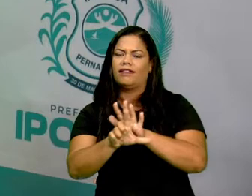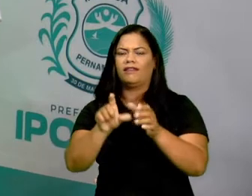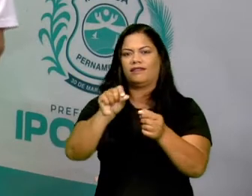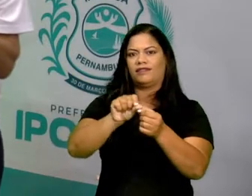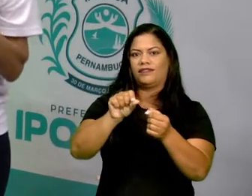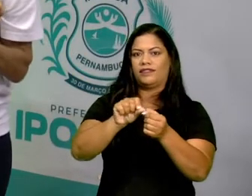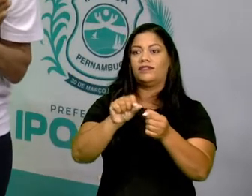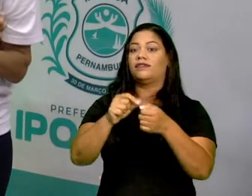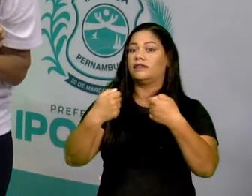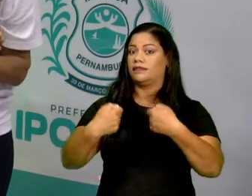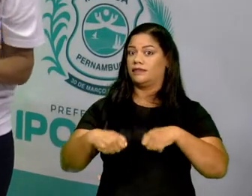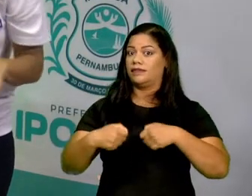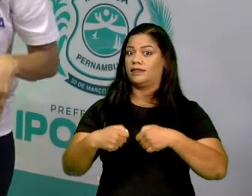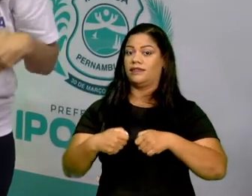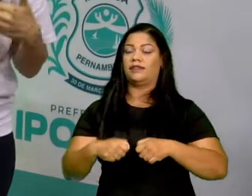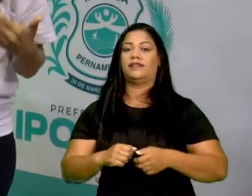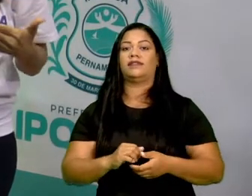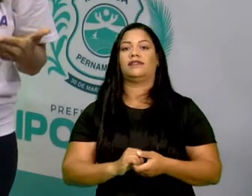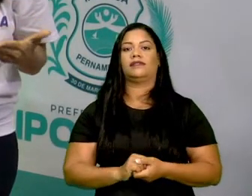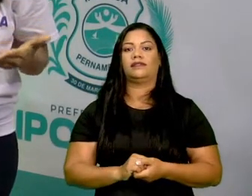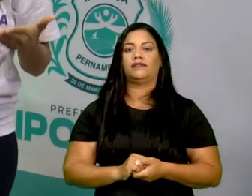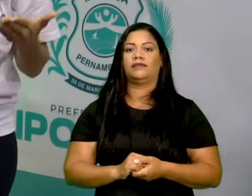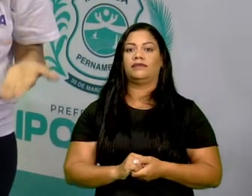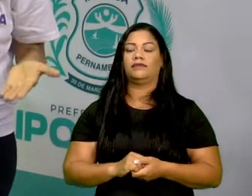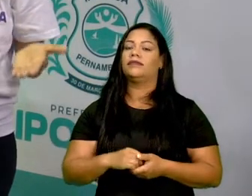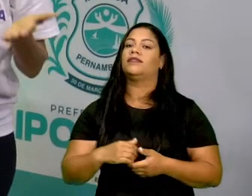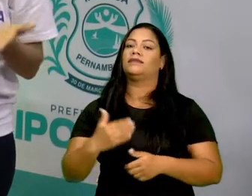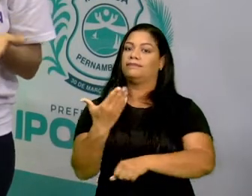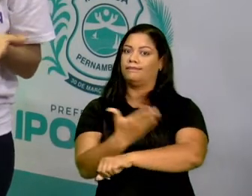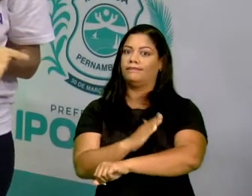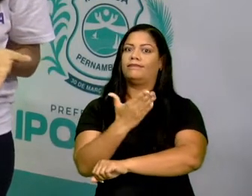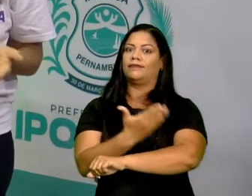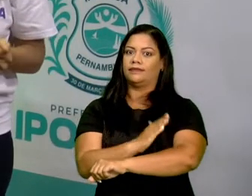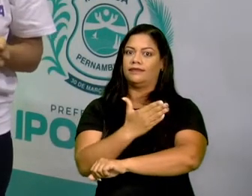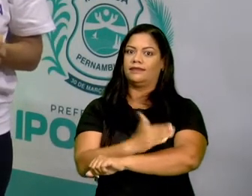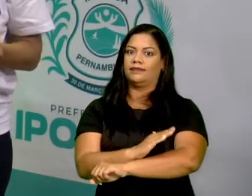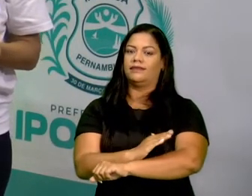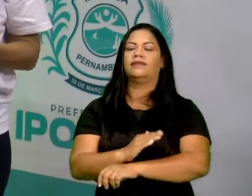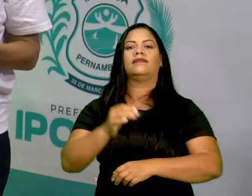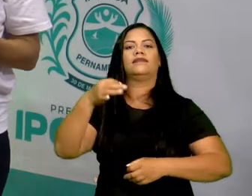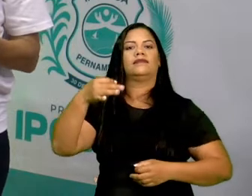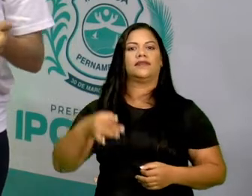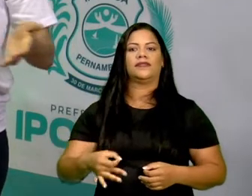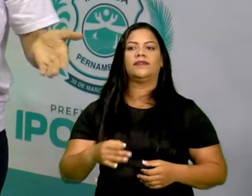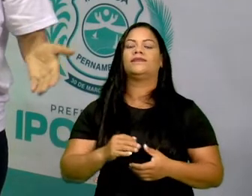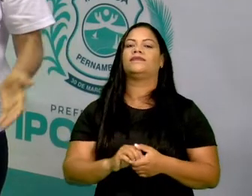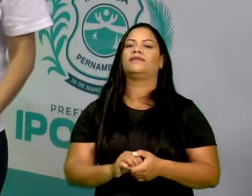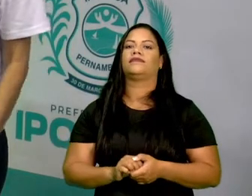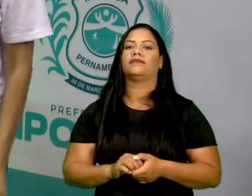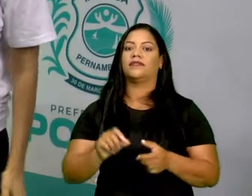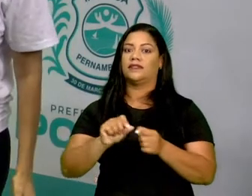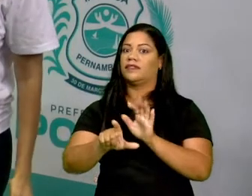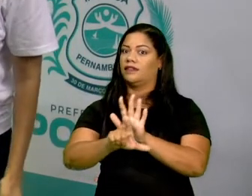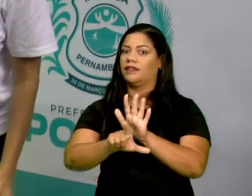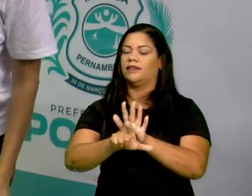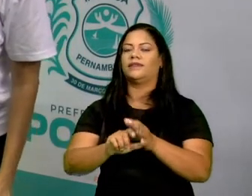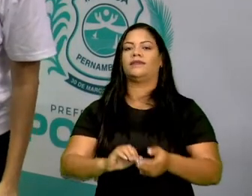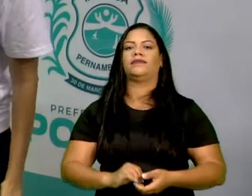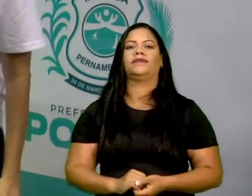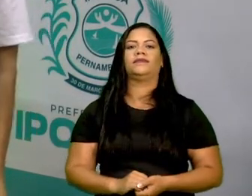aprovaram, ela tem que botar a lei na prática, praticar, está certo? Exercer aquelas leis.